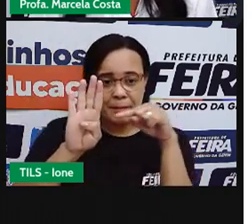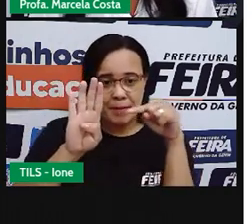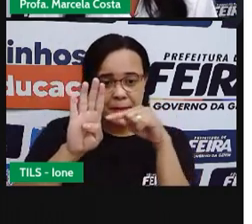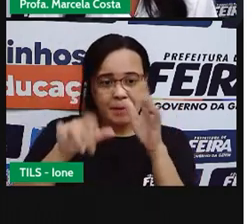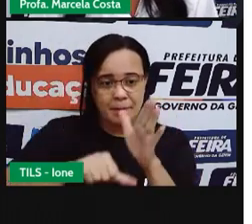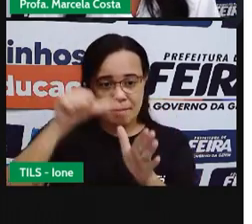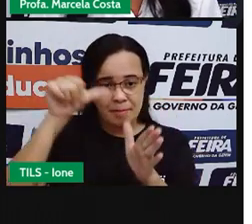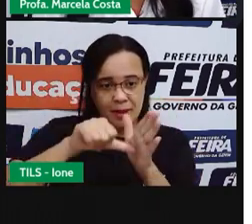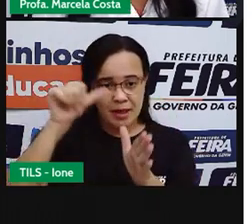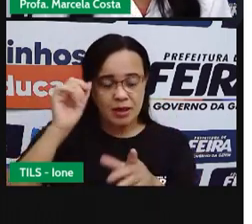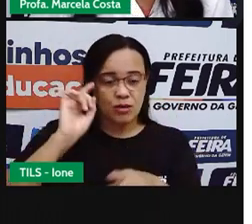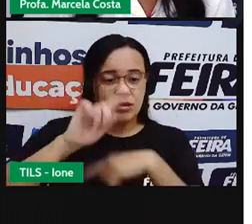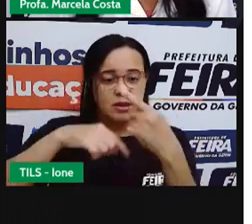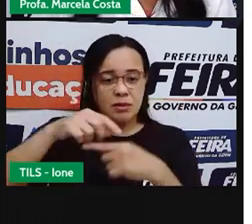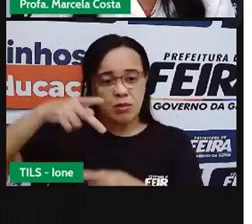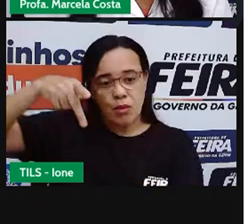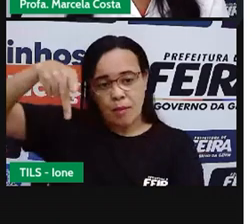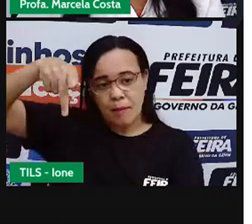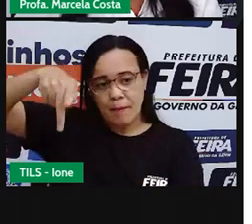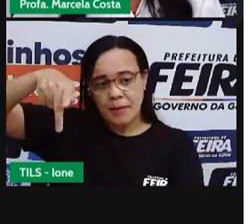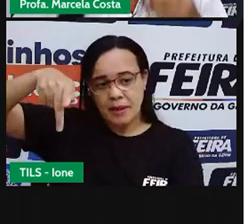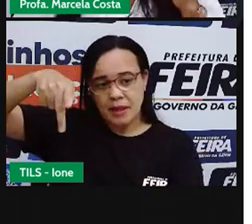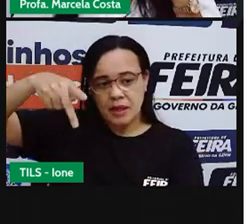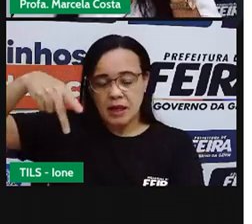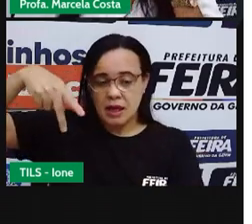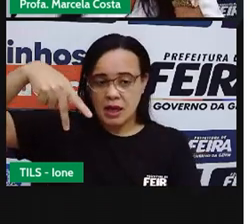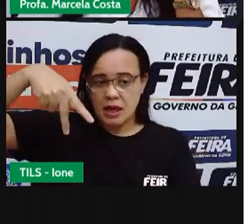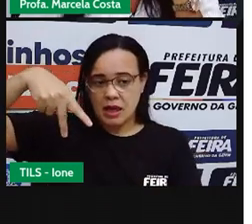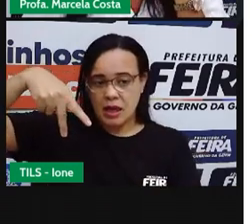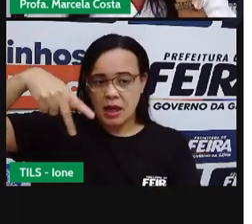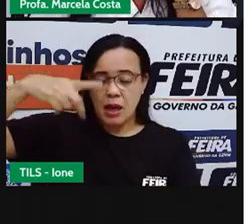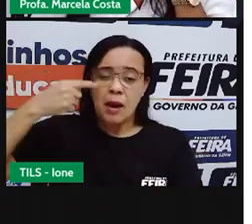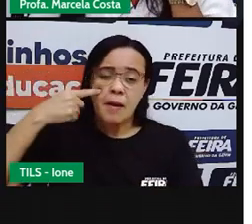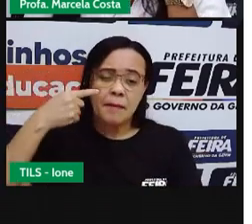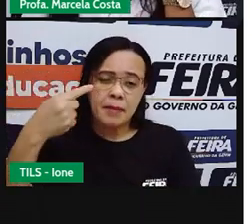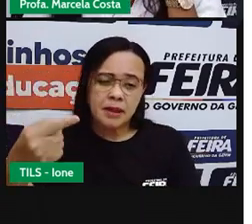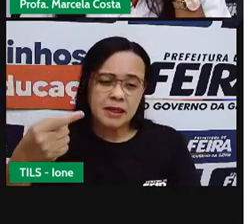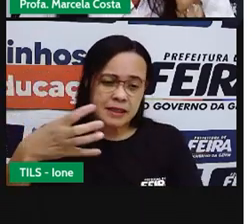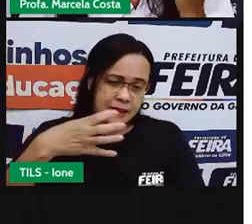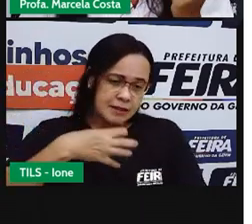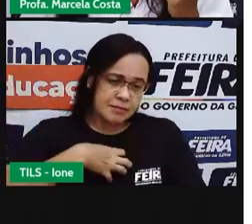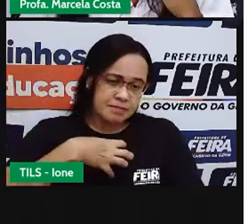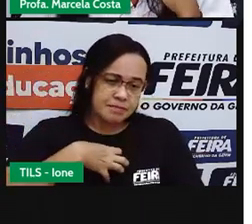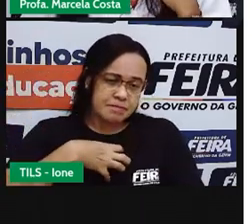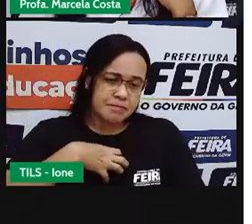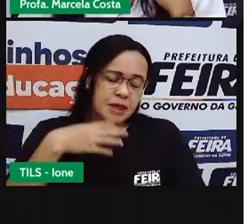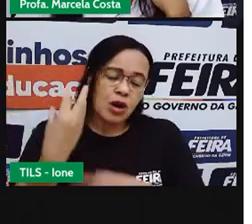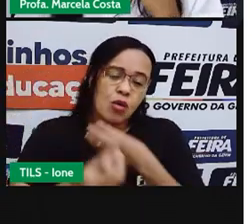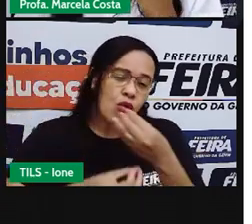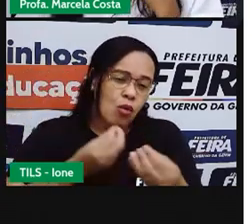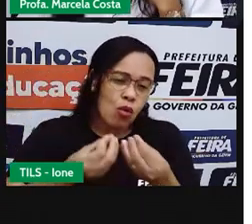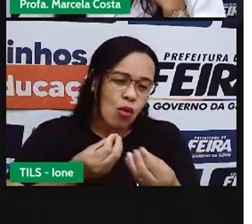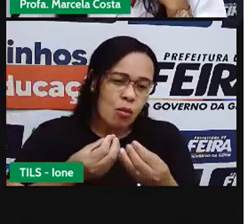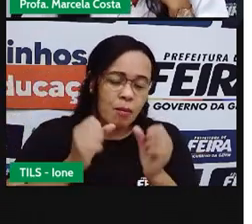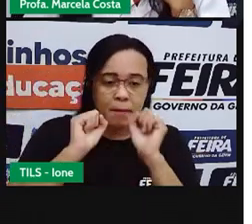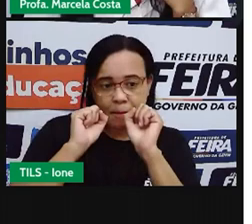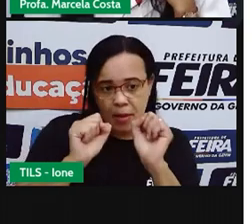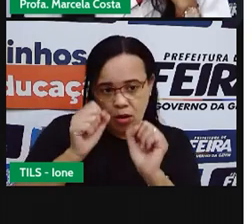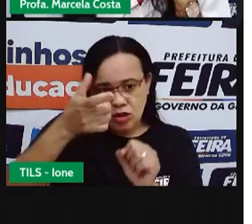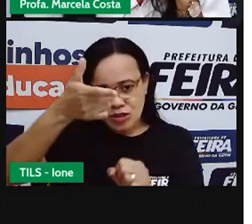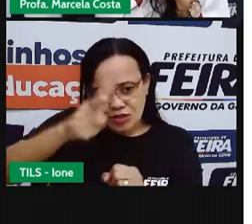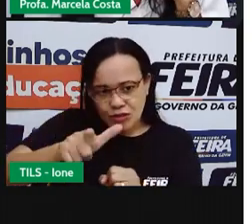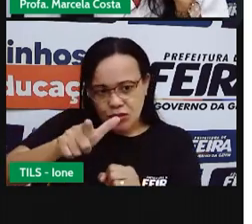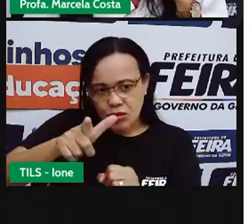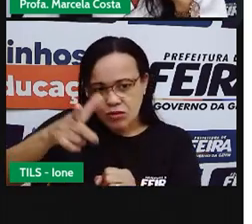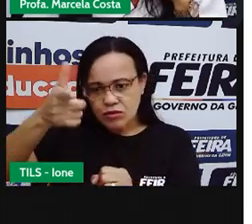T Observe Aí Preste Atenção Na sonoridade Se possível Até Repita Aí